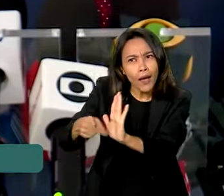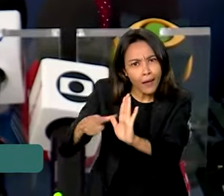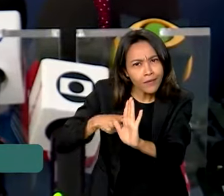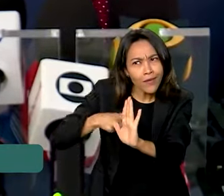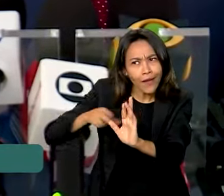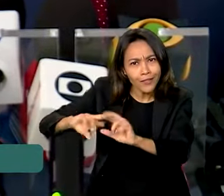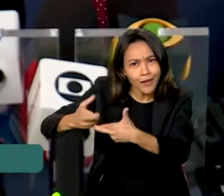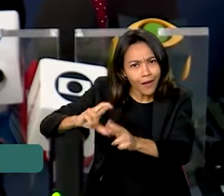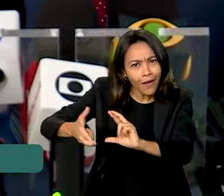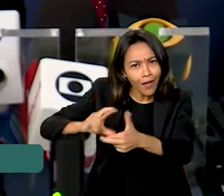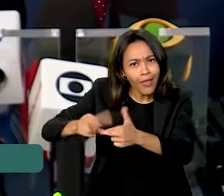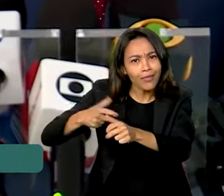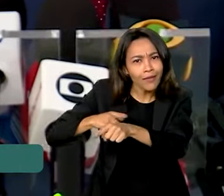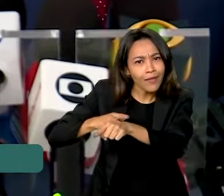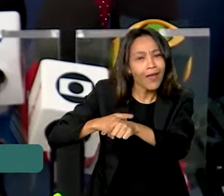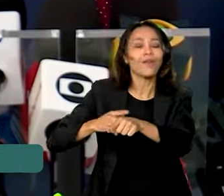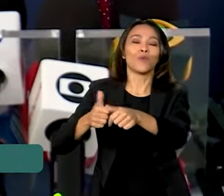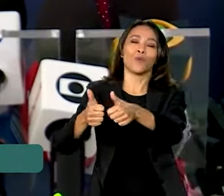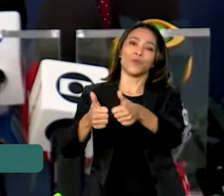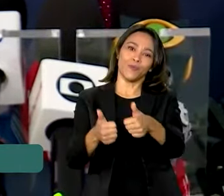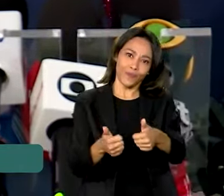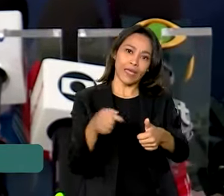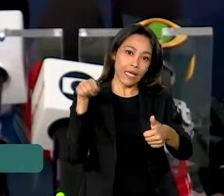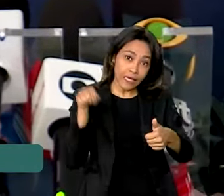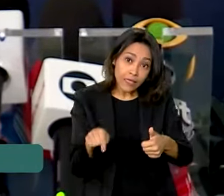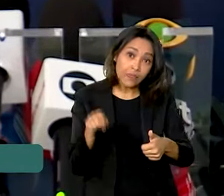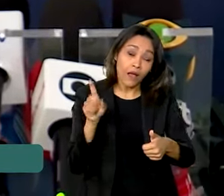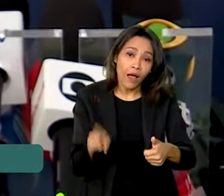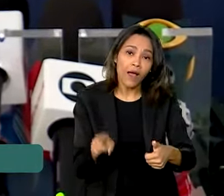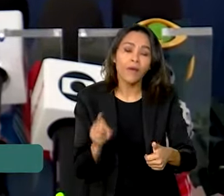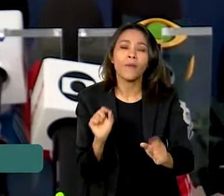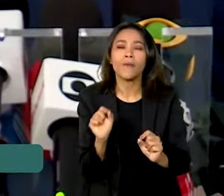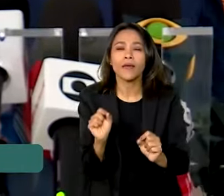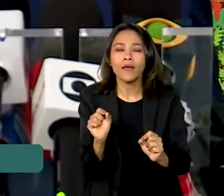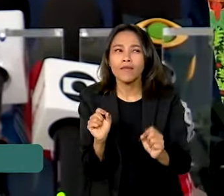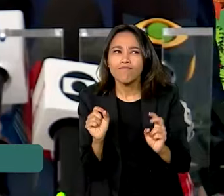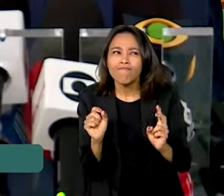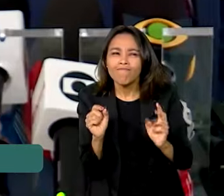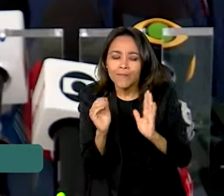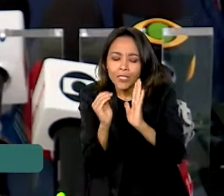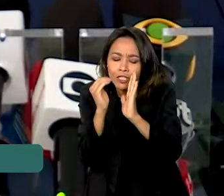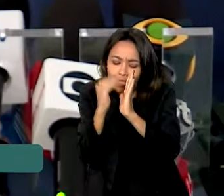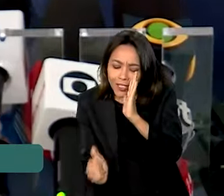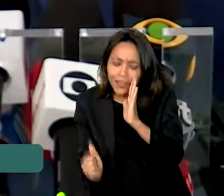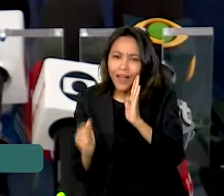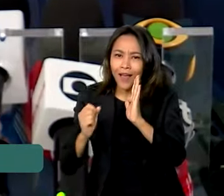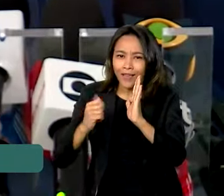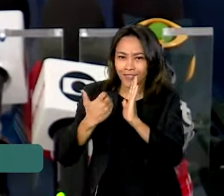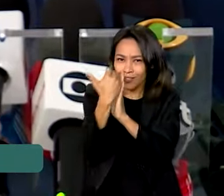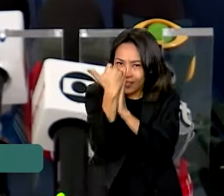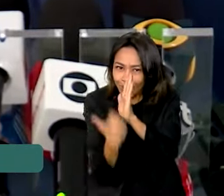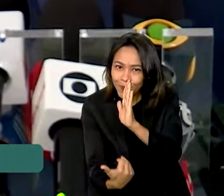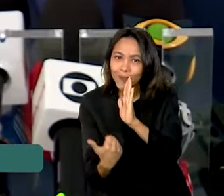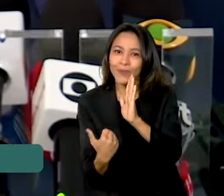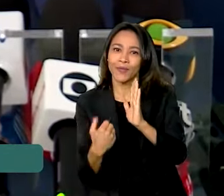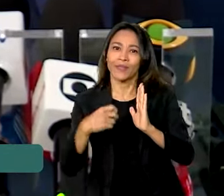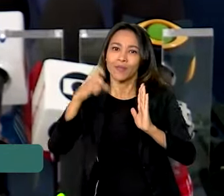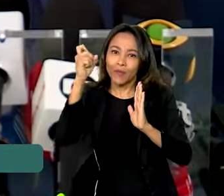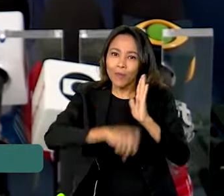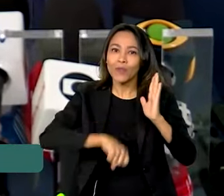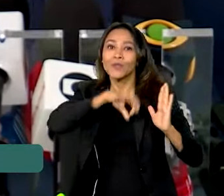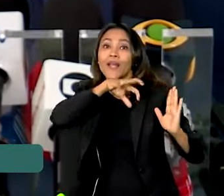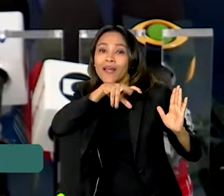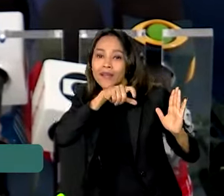reciclagem. E isso é uma forma de fazer uma dedução do imposto de renda e de que as pessoas se